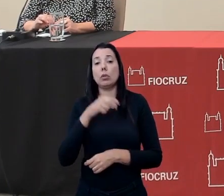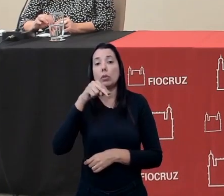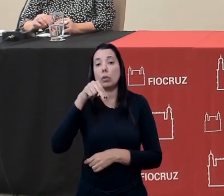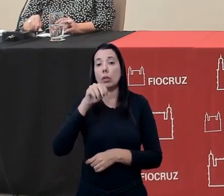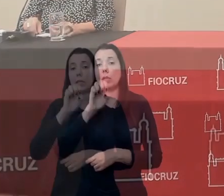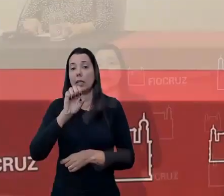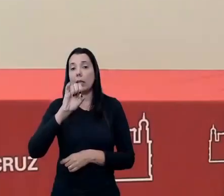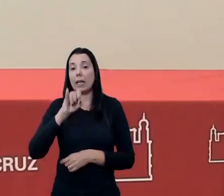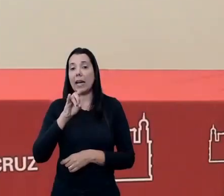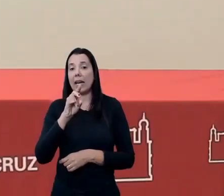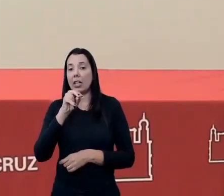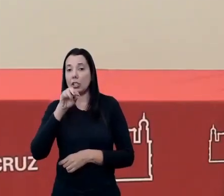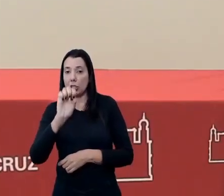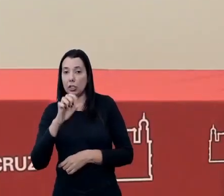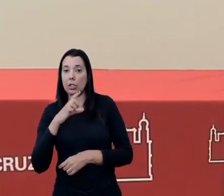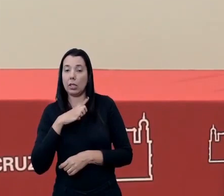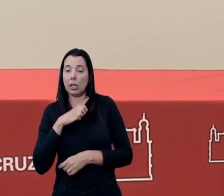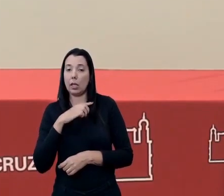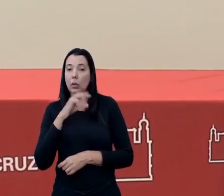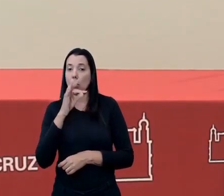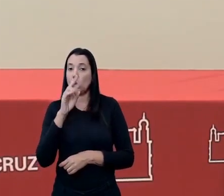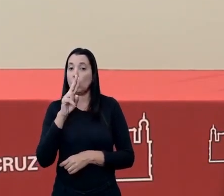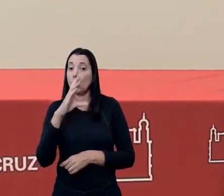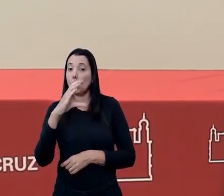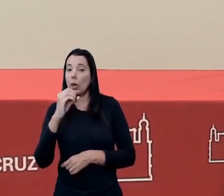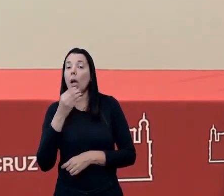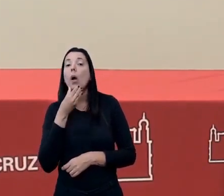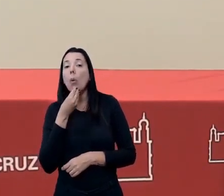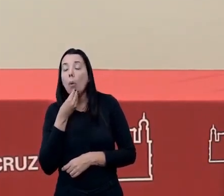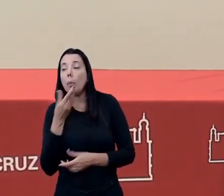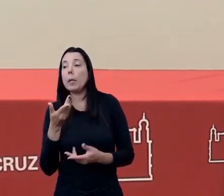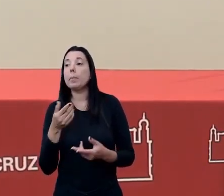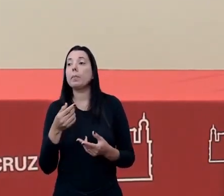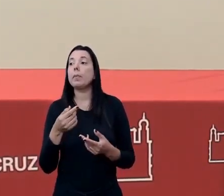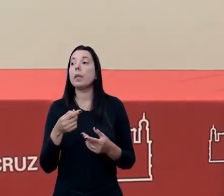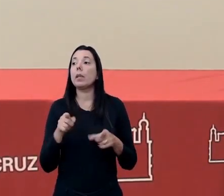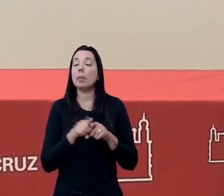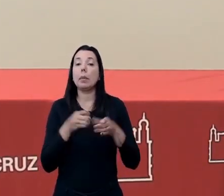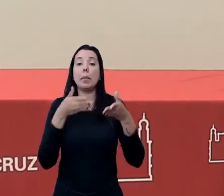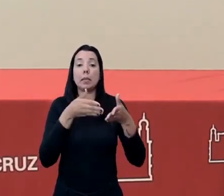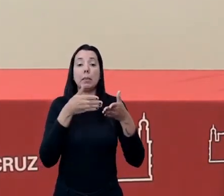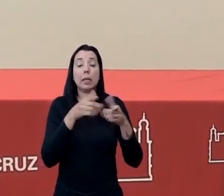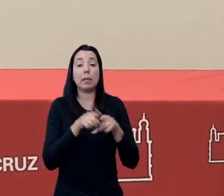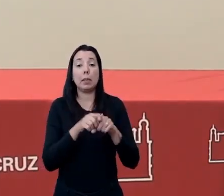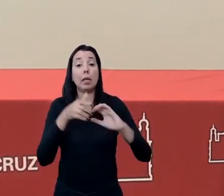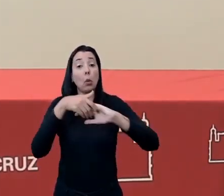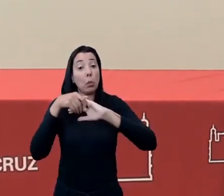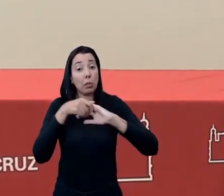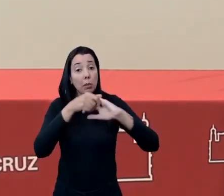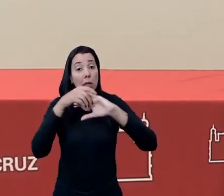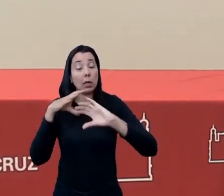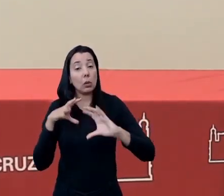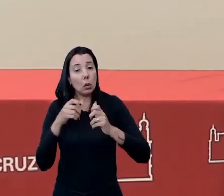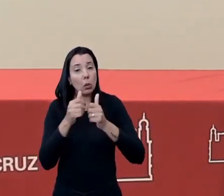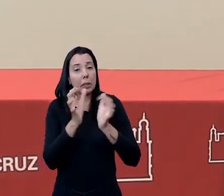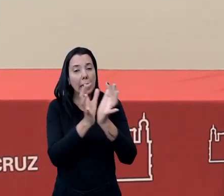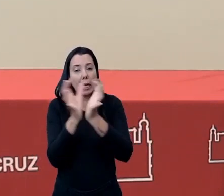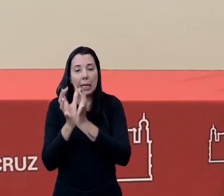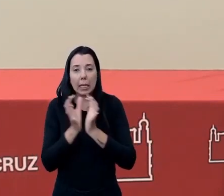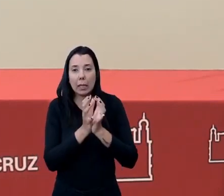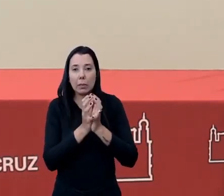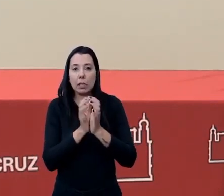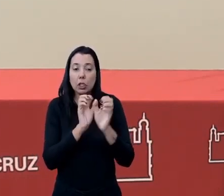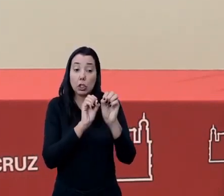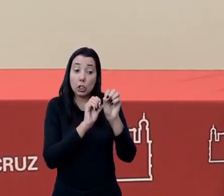Aqui a gente tem o Tuca, que está participando ativamente, mas eu quero fazer uma saudação a toda a equipe do Núcleo de